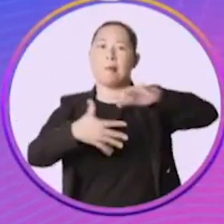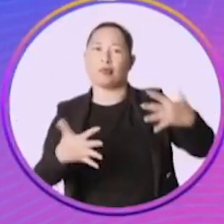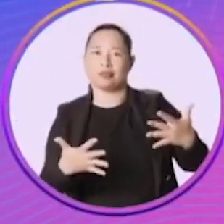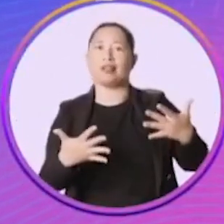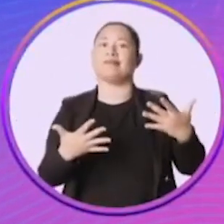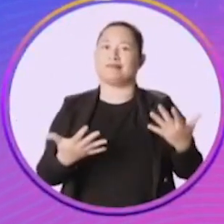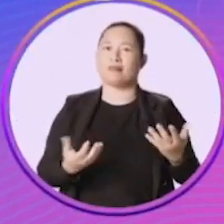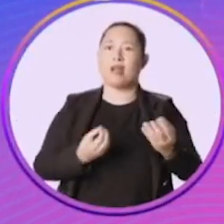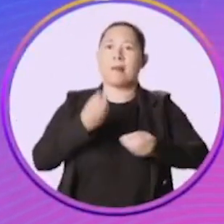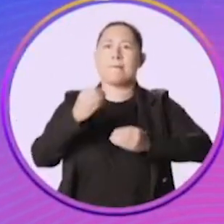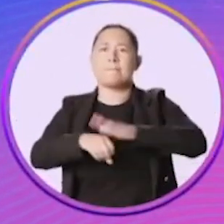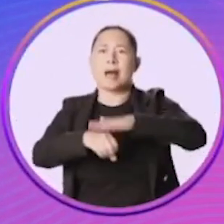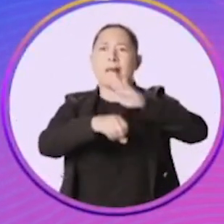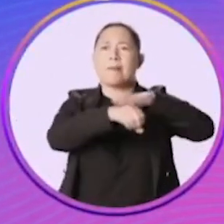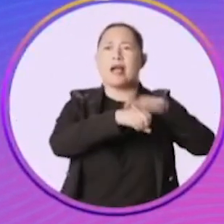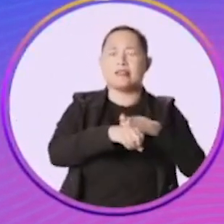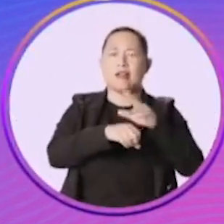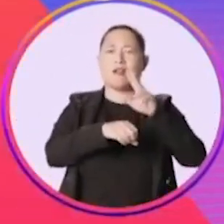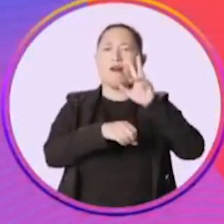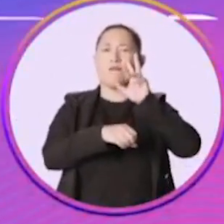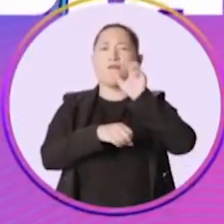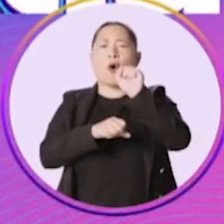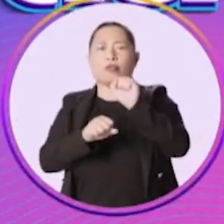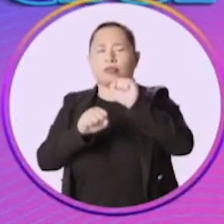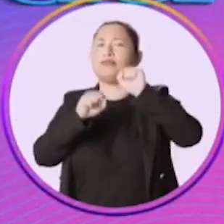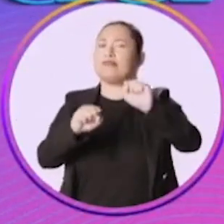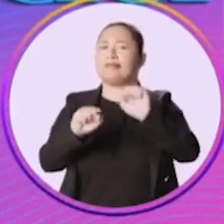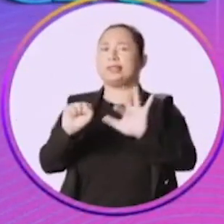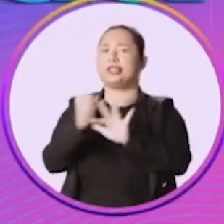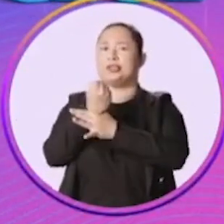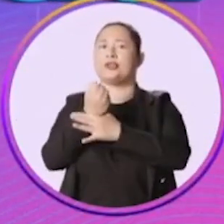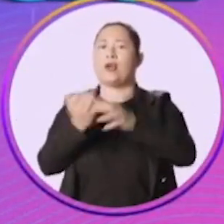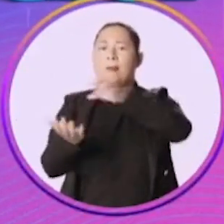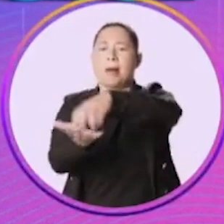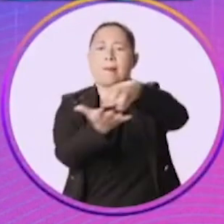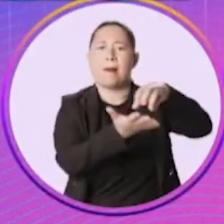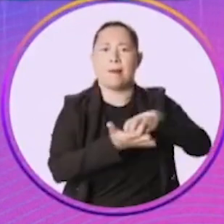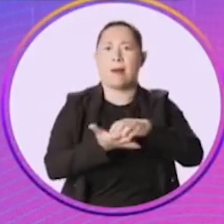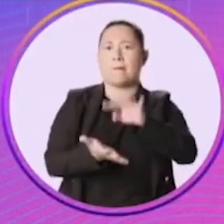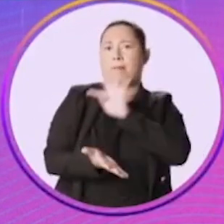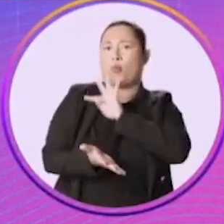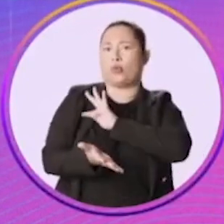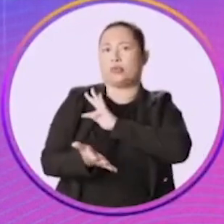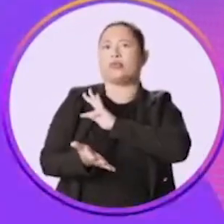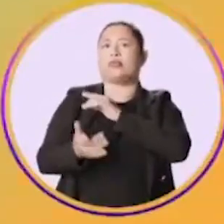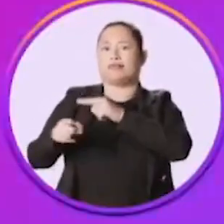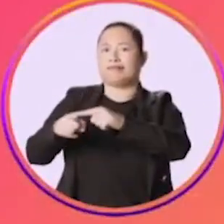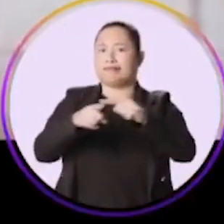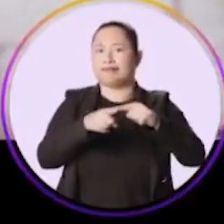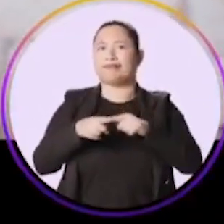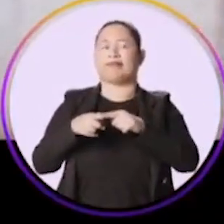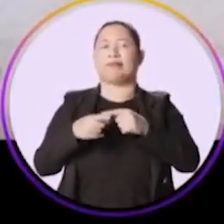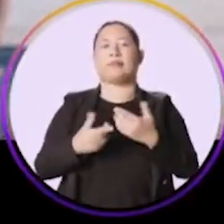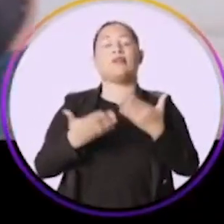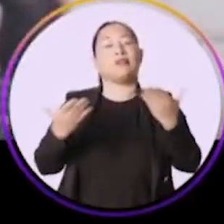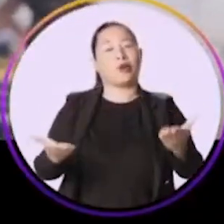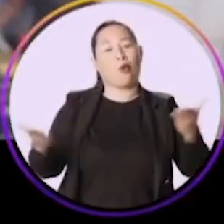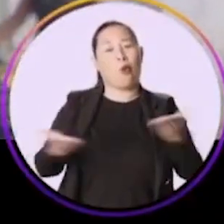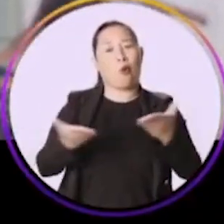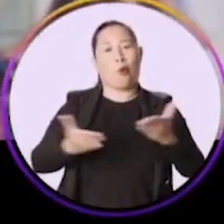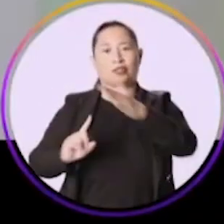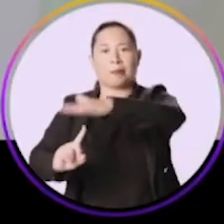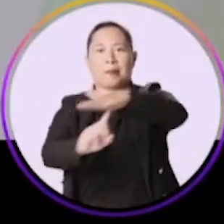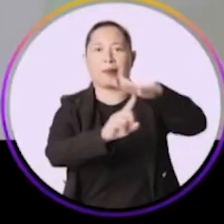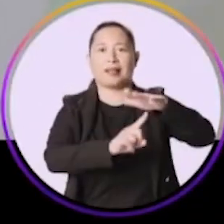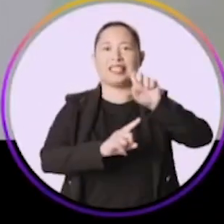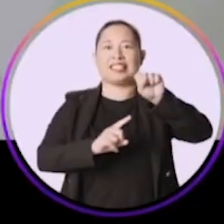Modernizar e reequipar as forças de segurança. Criar unidades de polícia comunitária. Fala minha gente, hoje estou